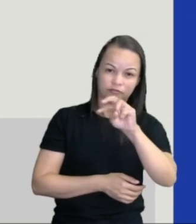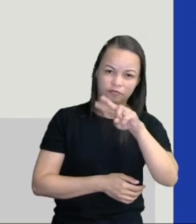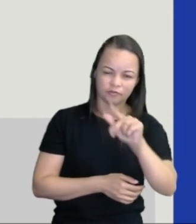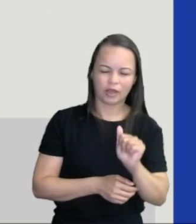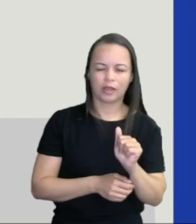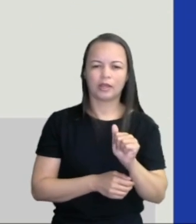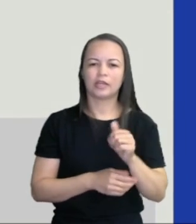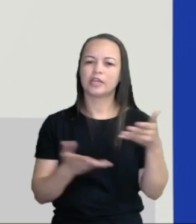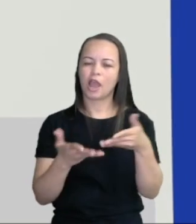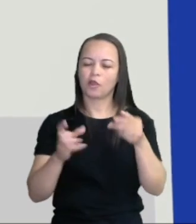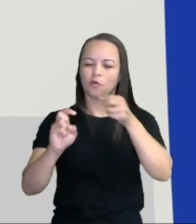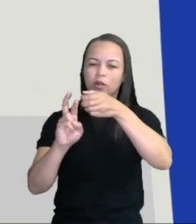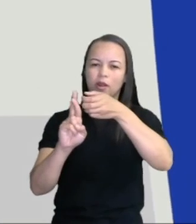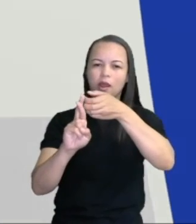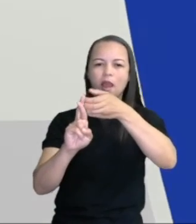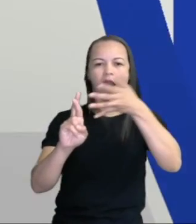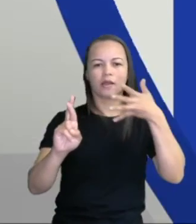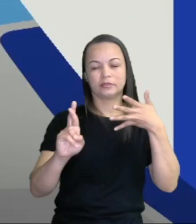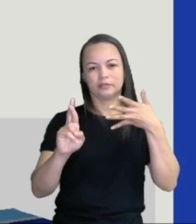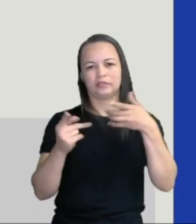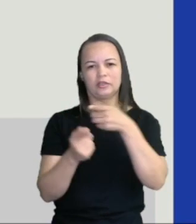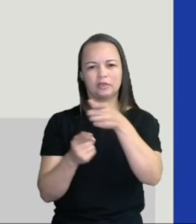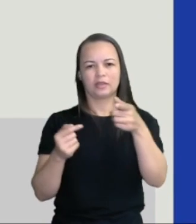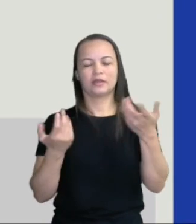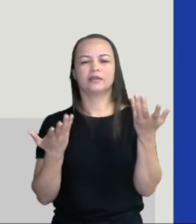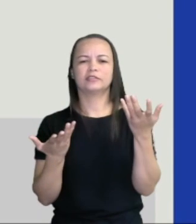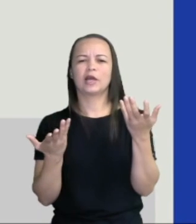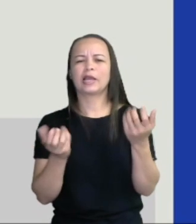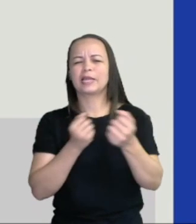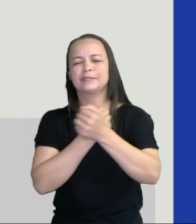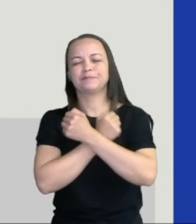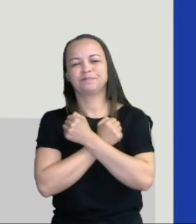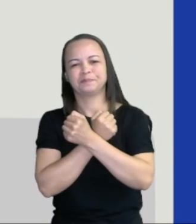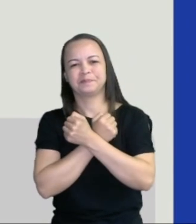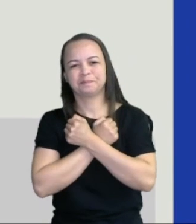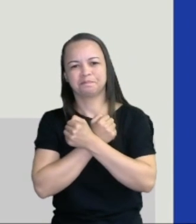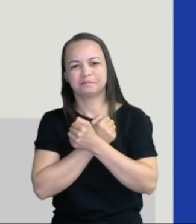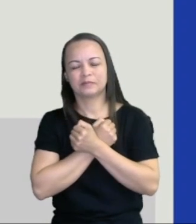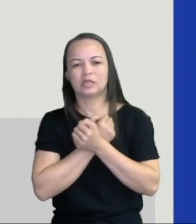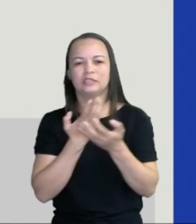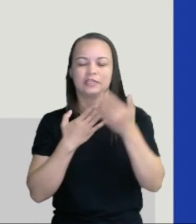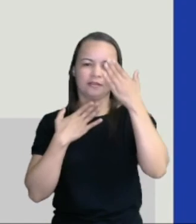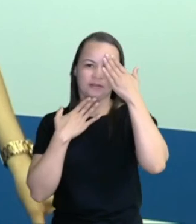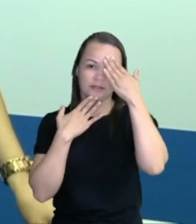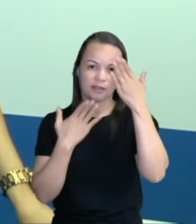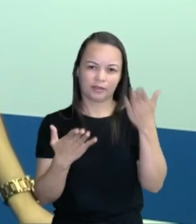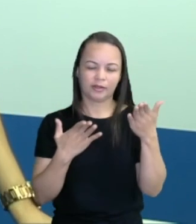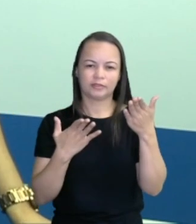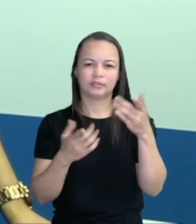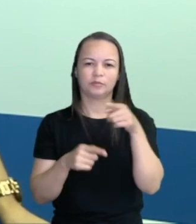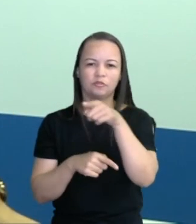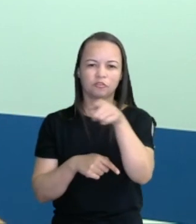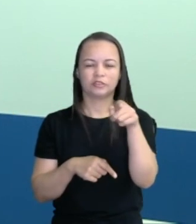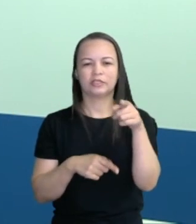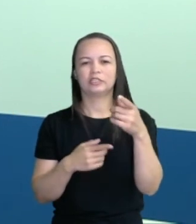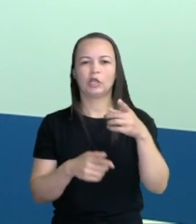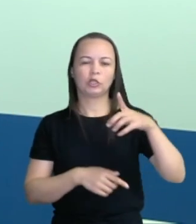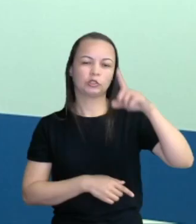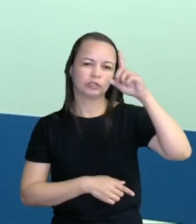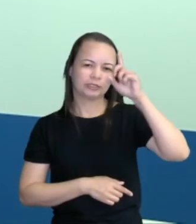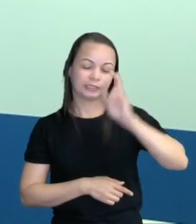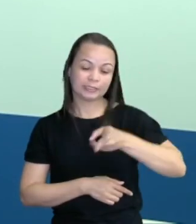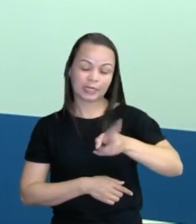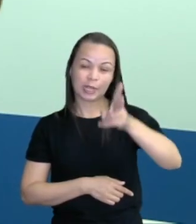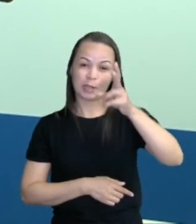referências. E eu só tenho que dizer para vocês aquele abraço e agradecer por você estar aí toda